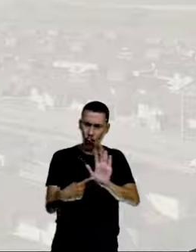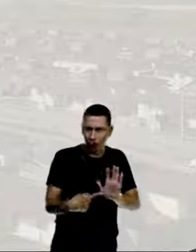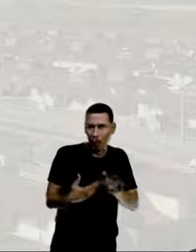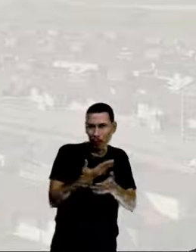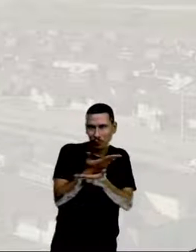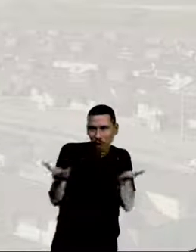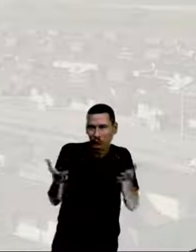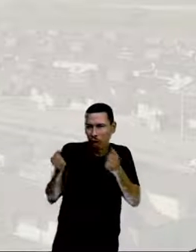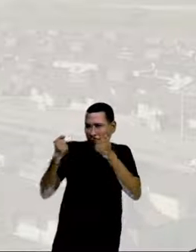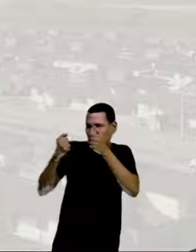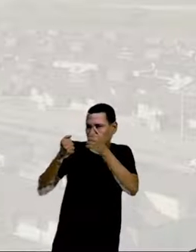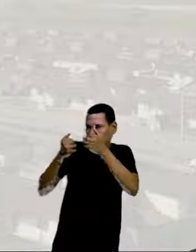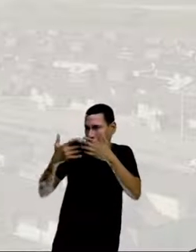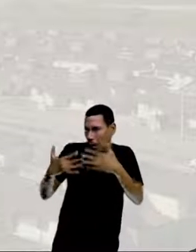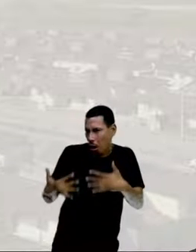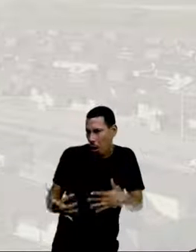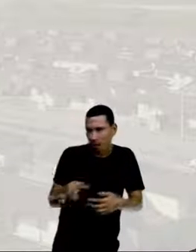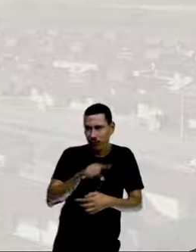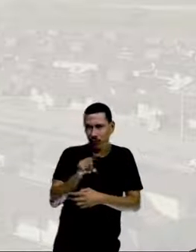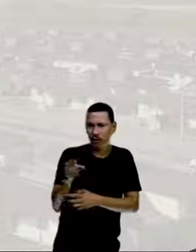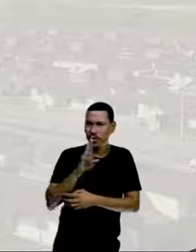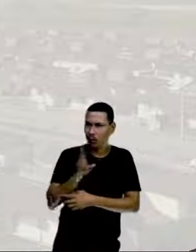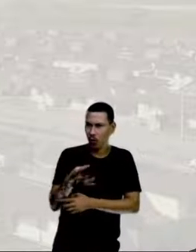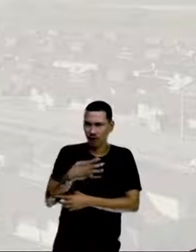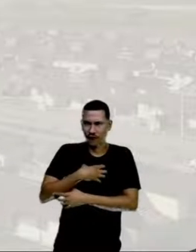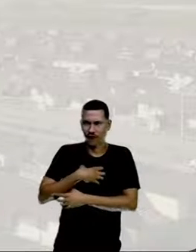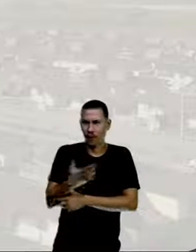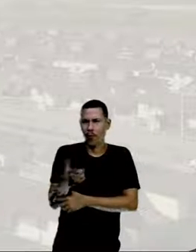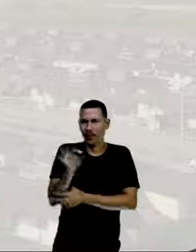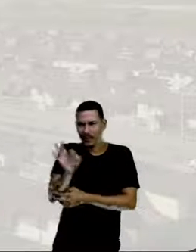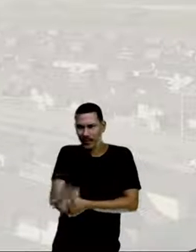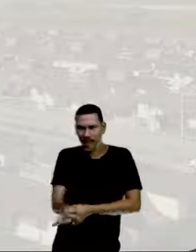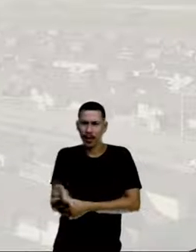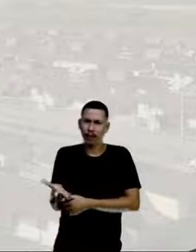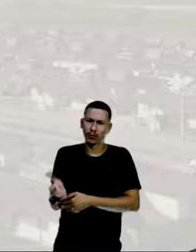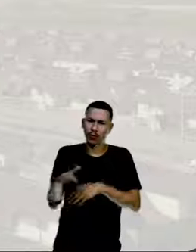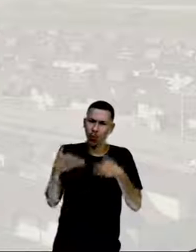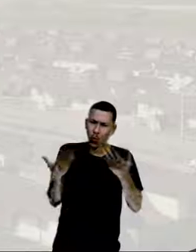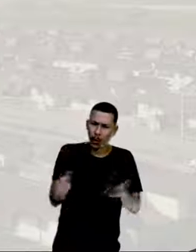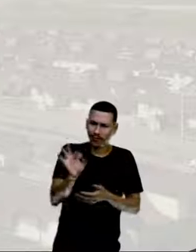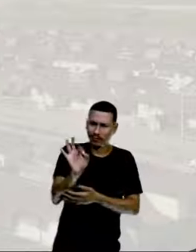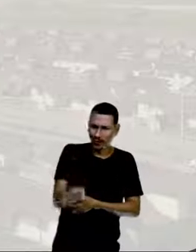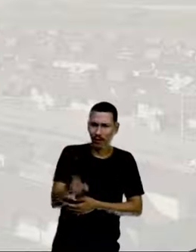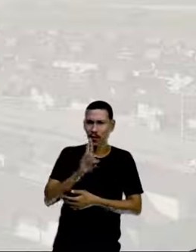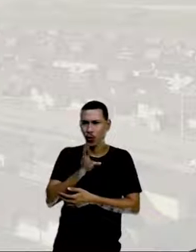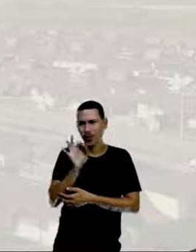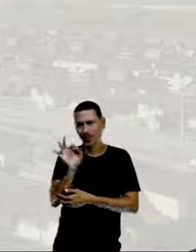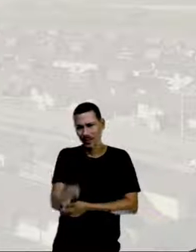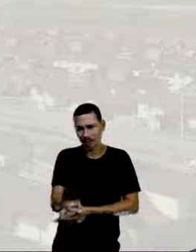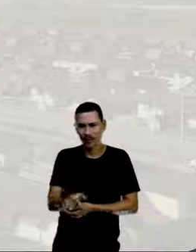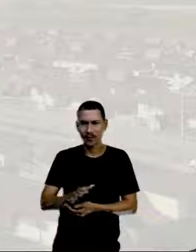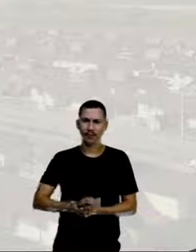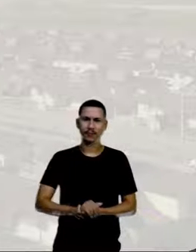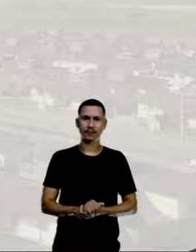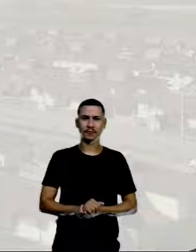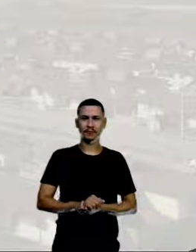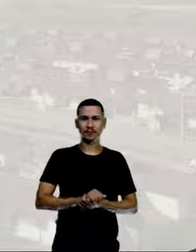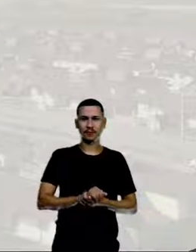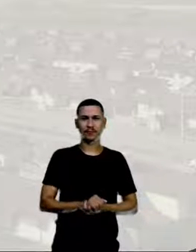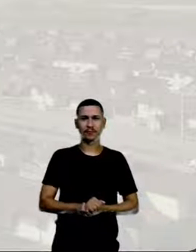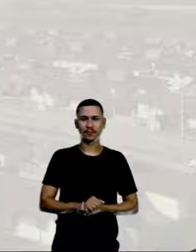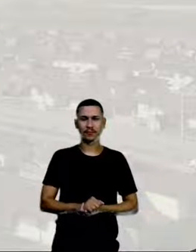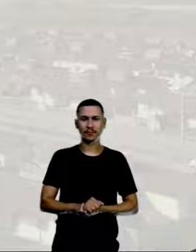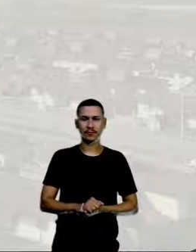dica, e aí vocês vão responder qual a resposta correta, ou quais são as respostas corretas que atendem essa